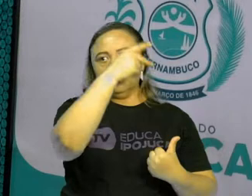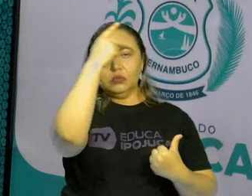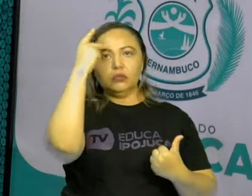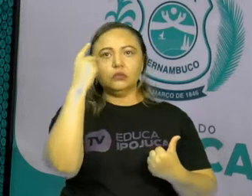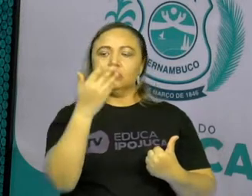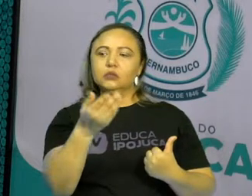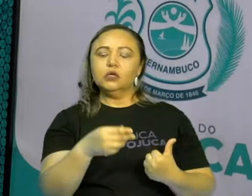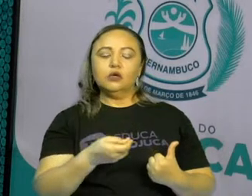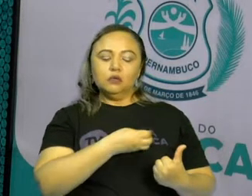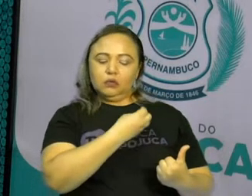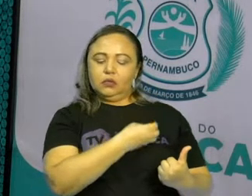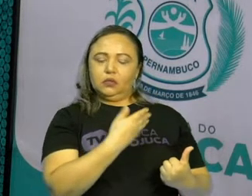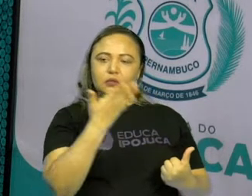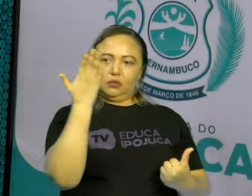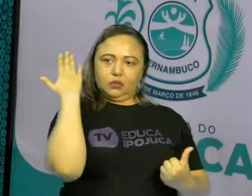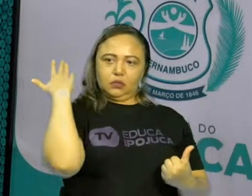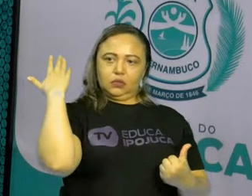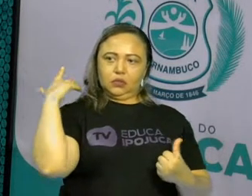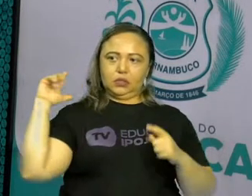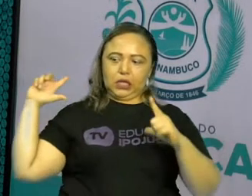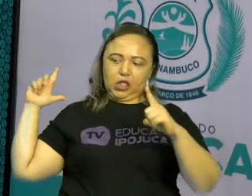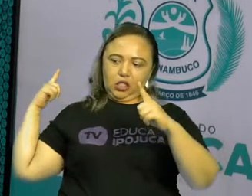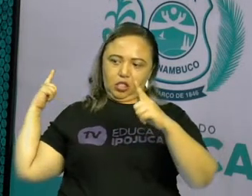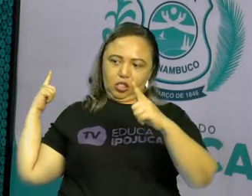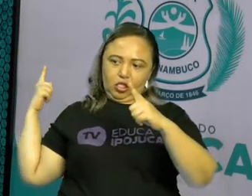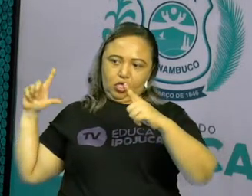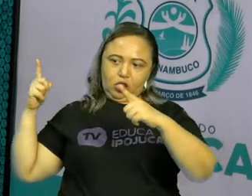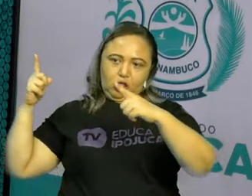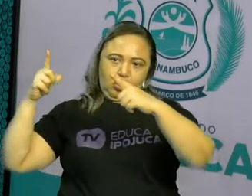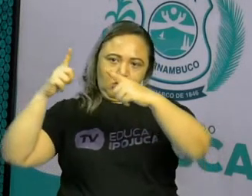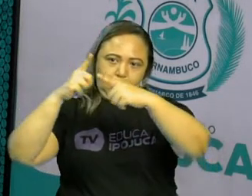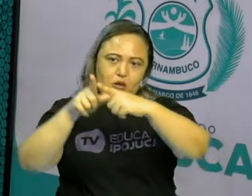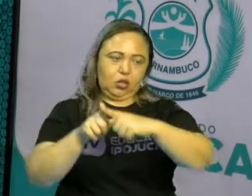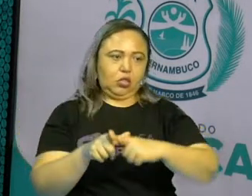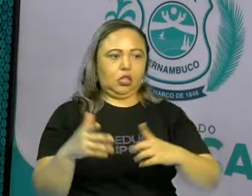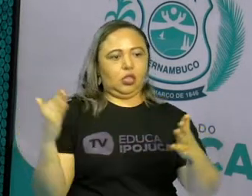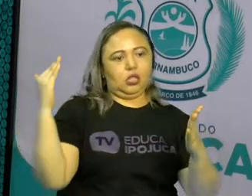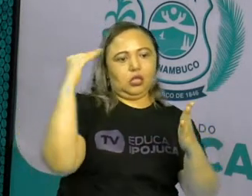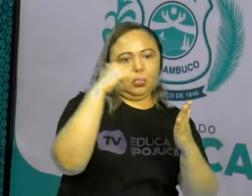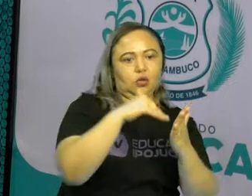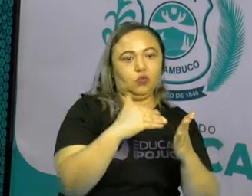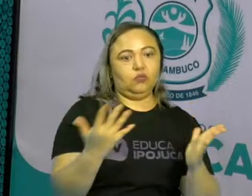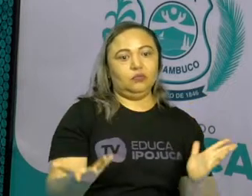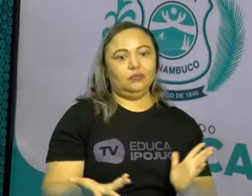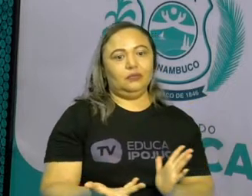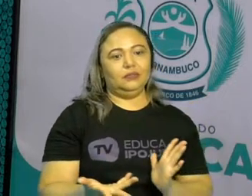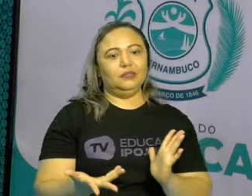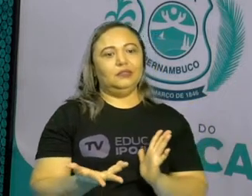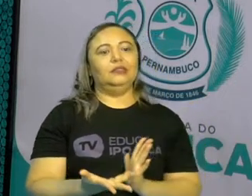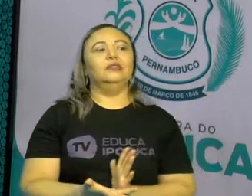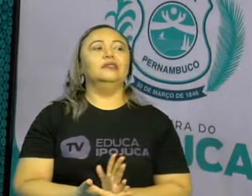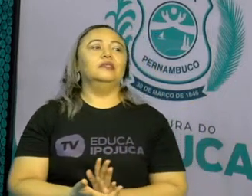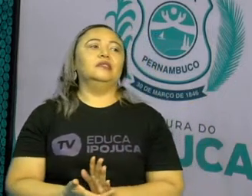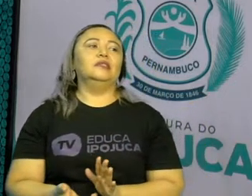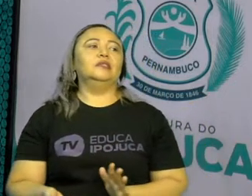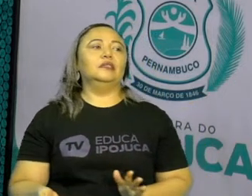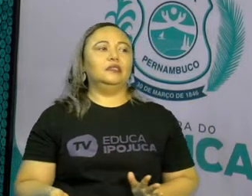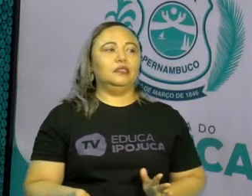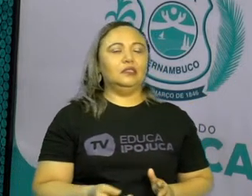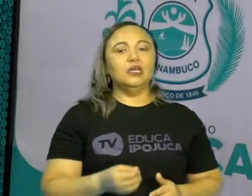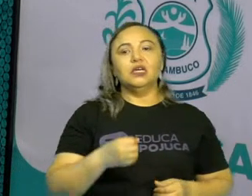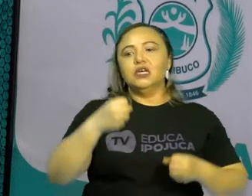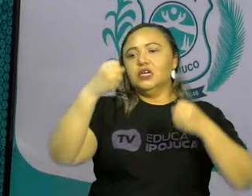vinculados no nosso dia a dia, na nossa cultura, através da